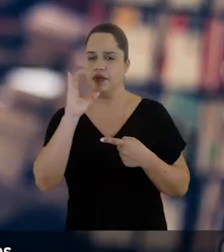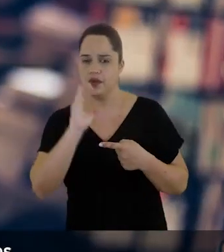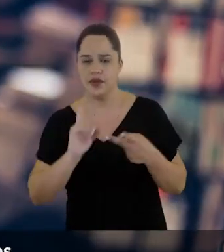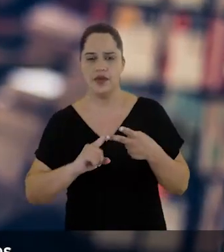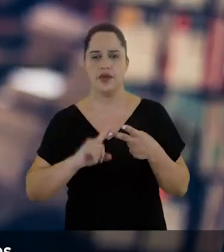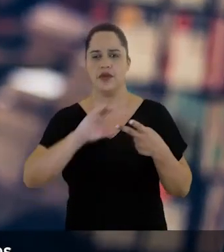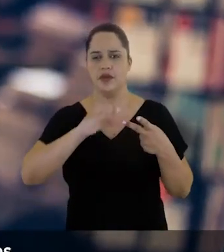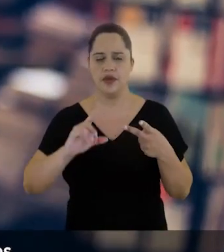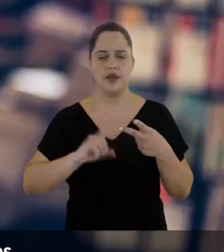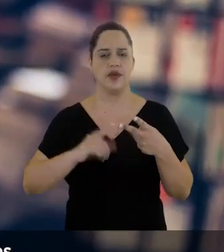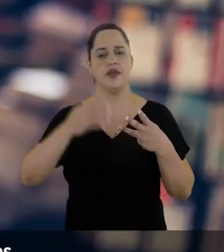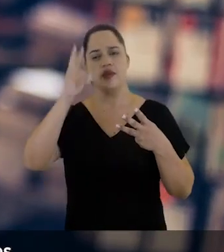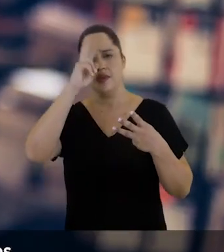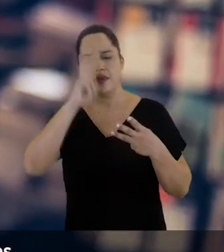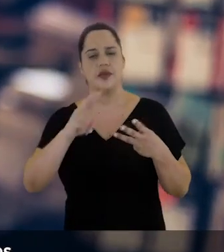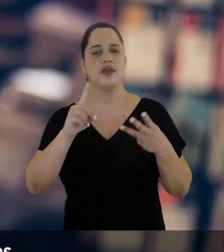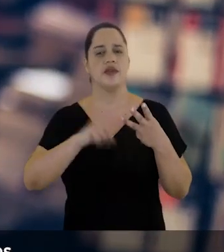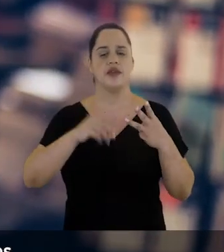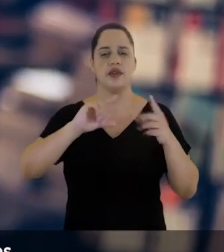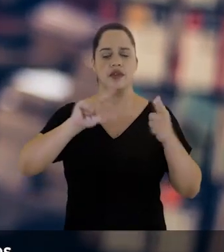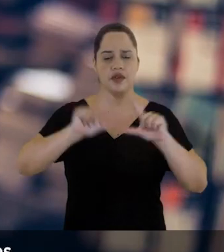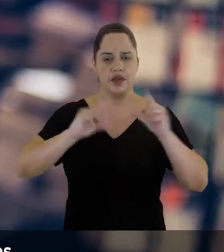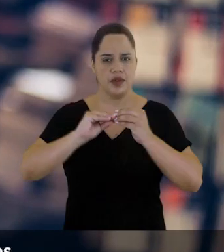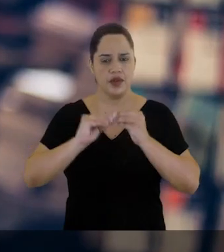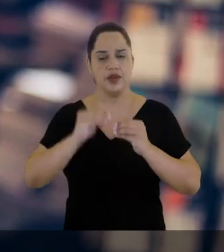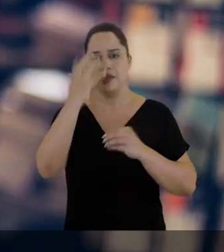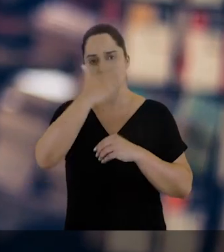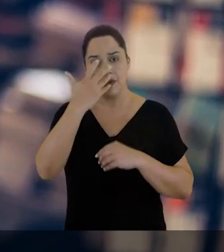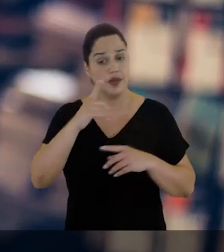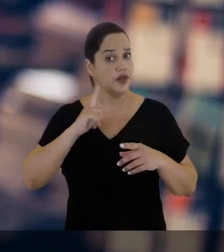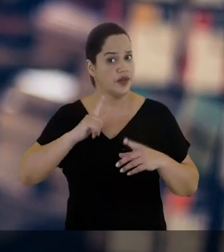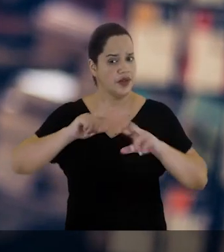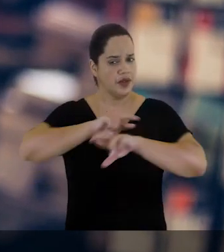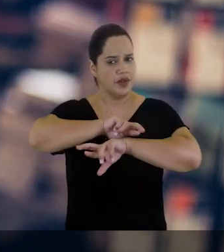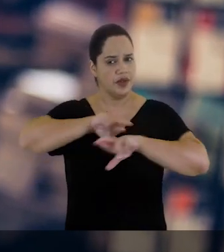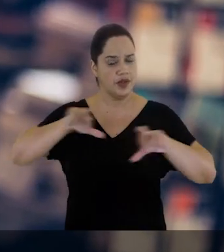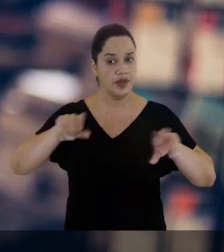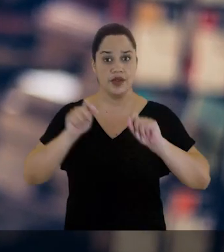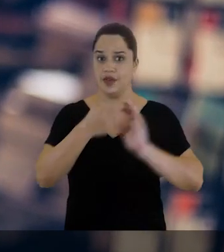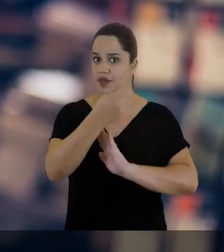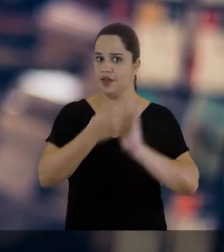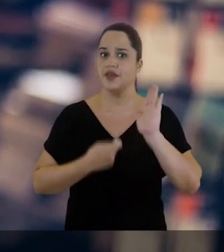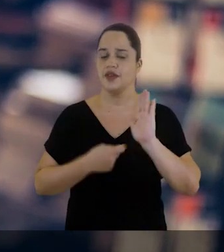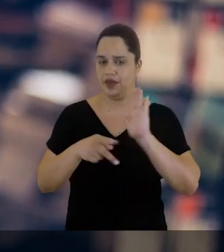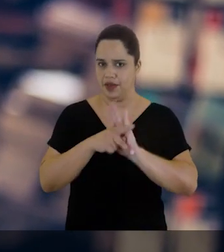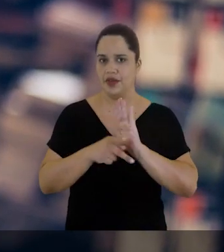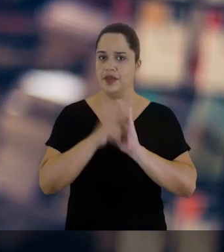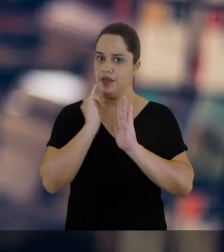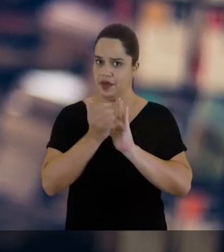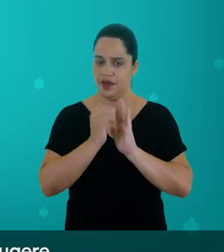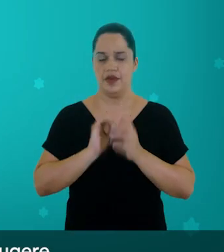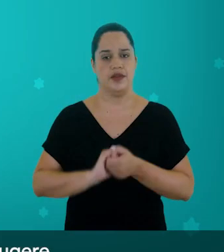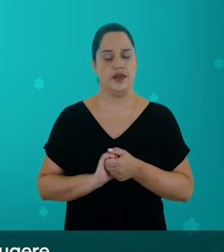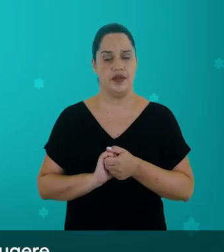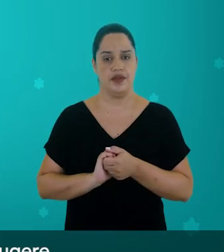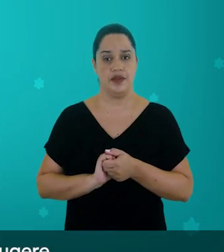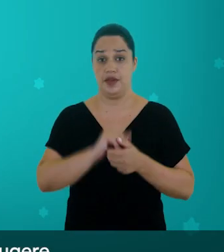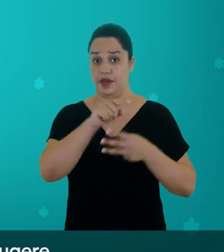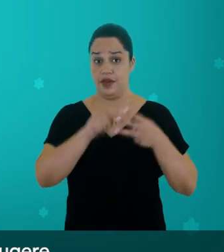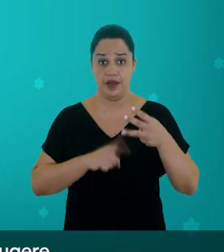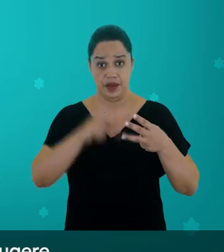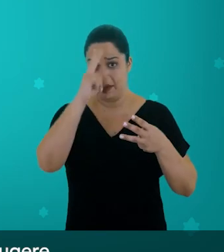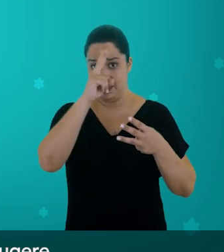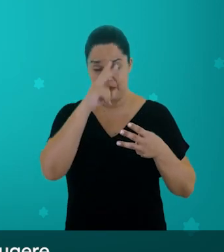crônicas, fábulas, novelas e romances são todos exemplos de textos narrativos. Três